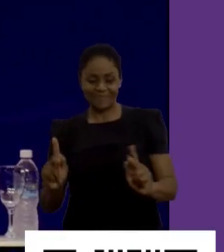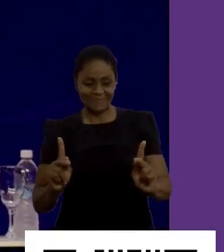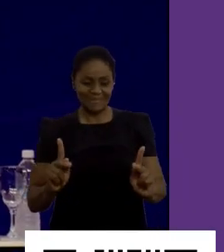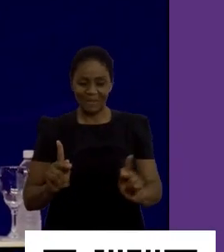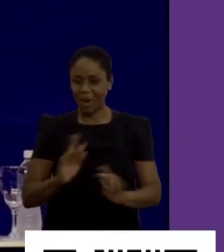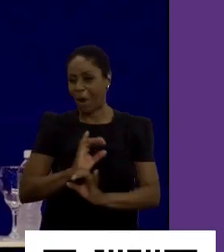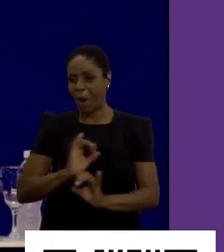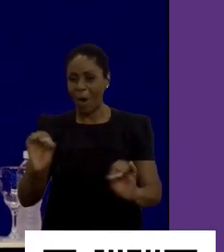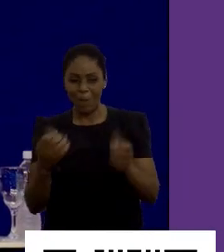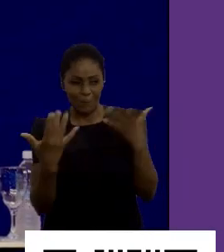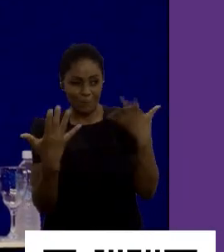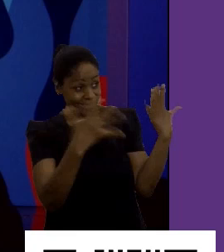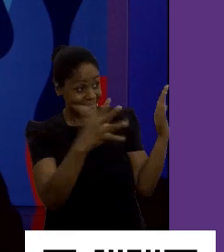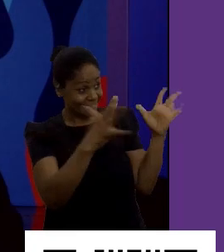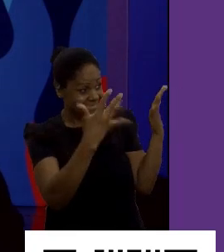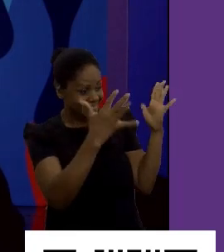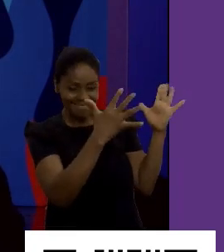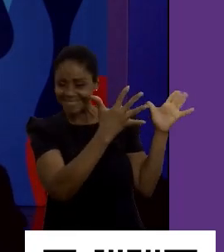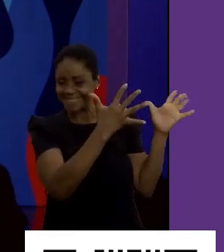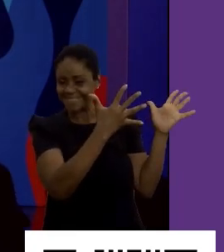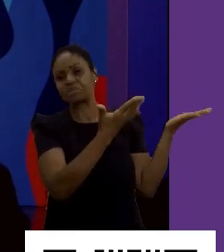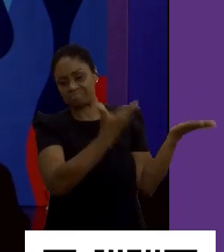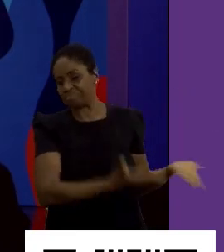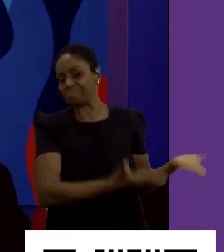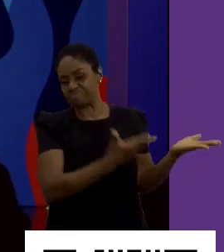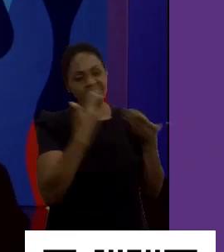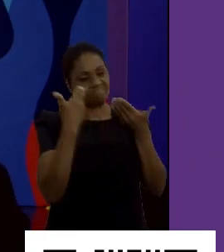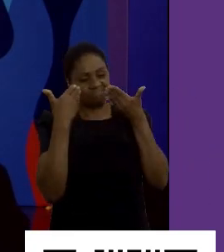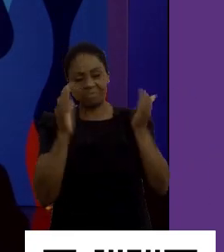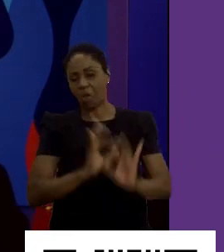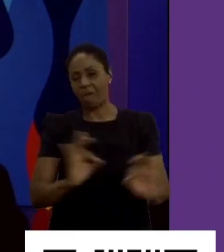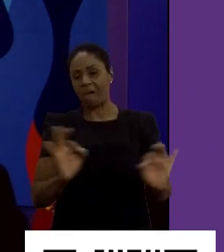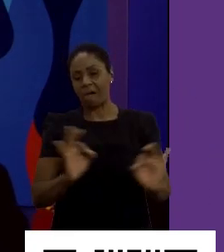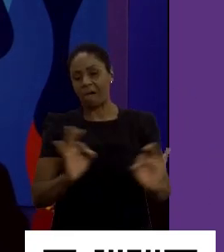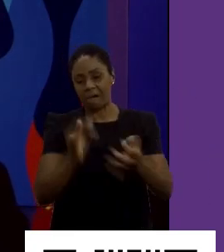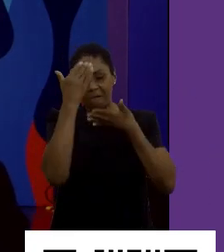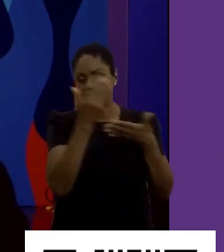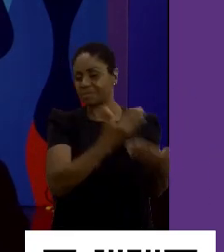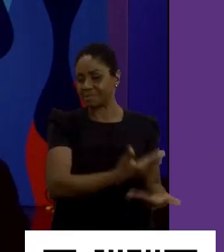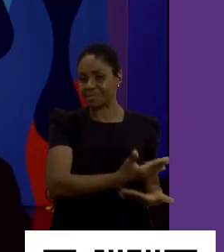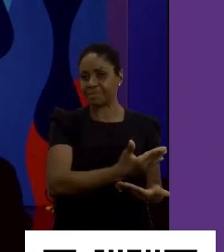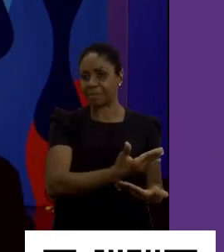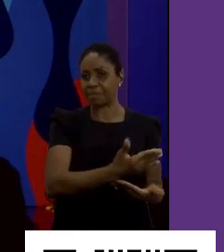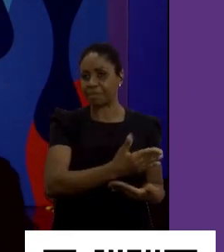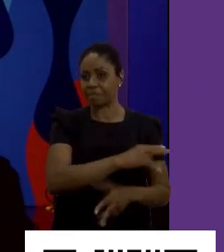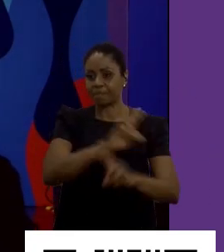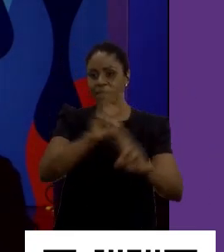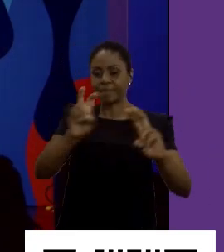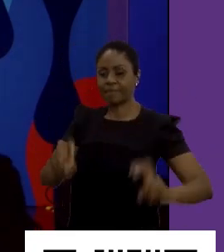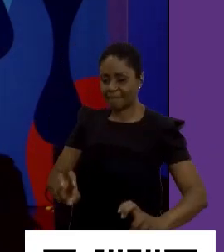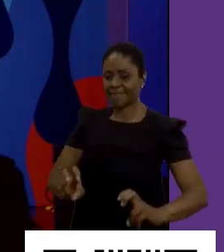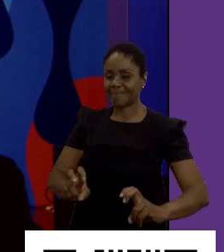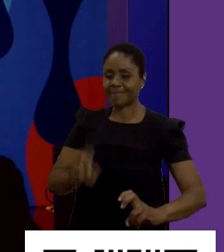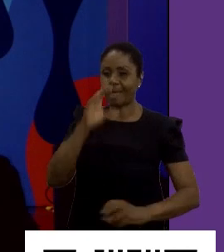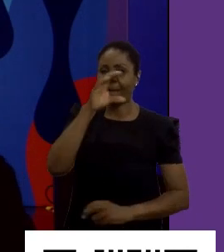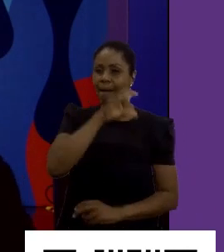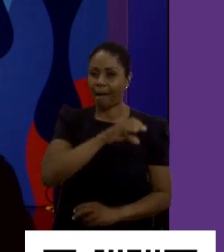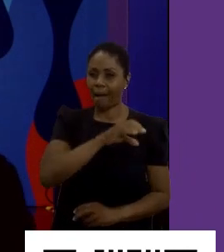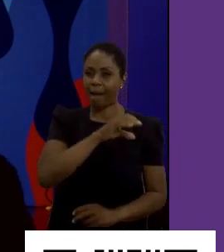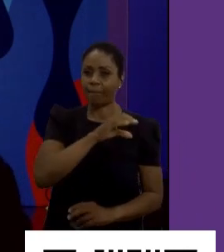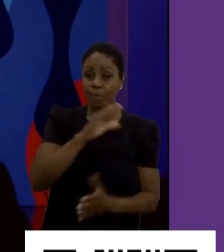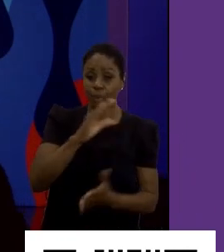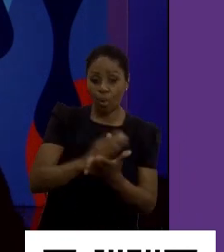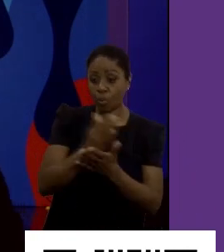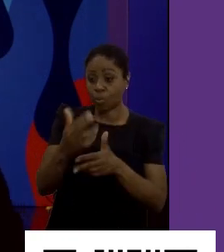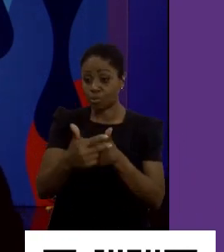Opa, palmas, por favor, então, para a apresentação do Fernando. Muito obrigada. Vamos sentar aqui rapidinho para a gente fazer algumas coisas,